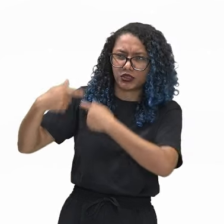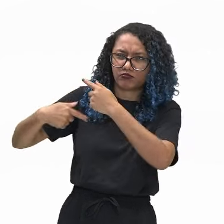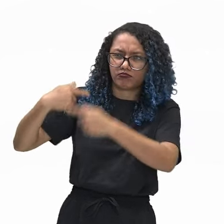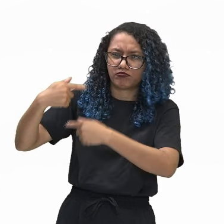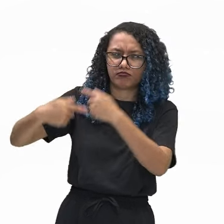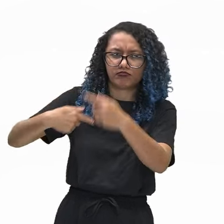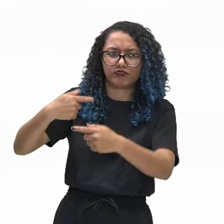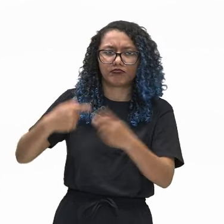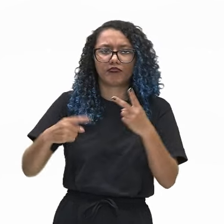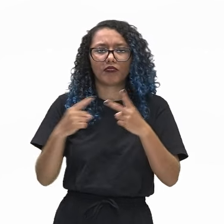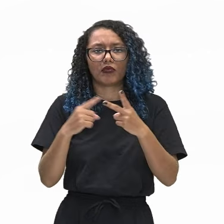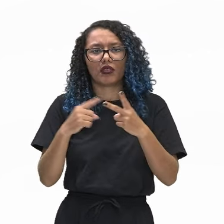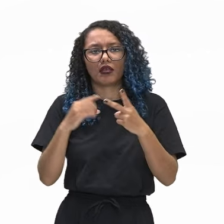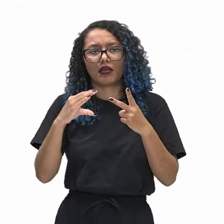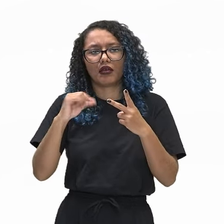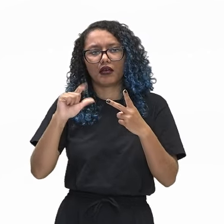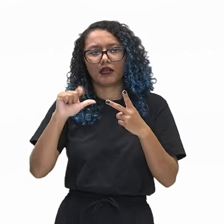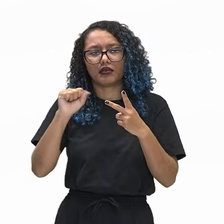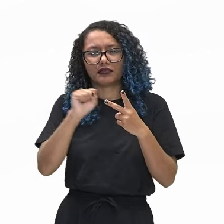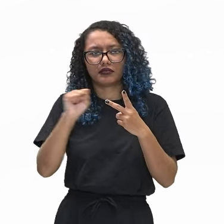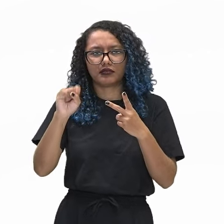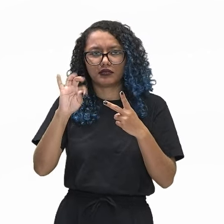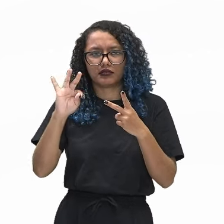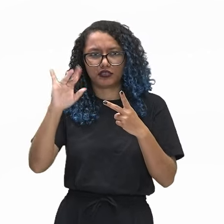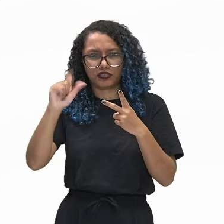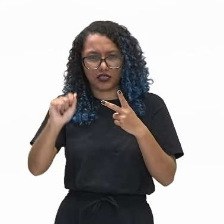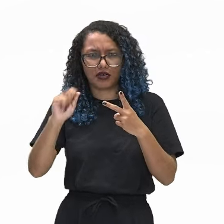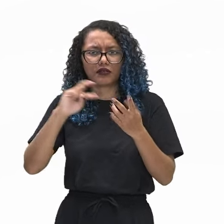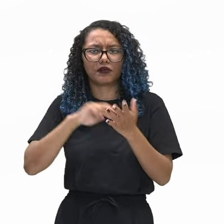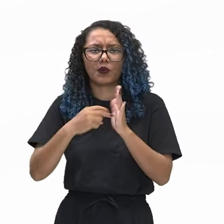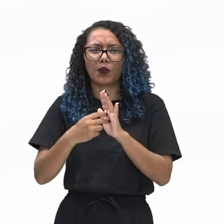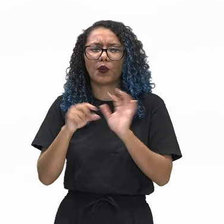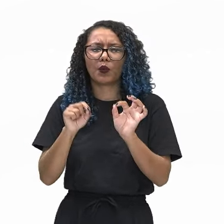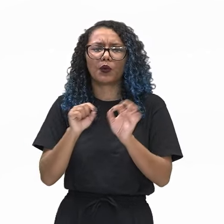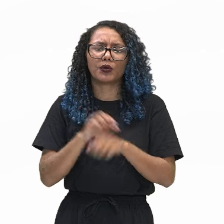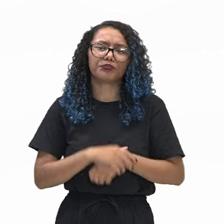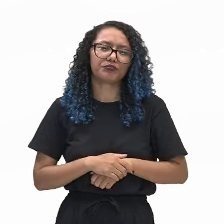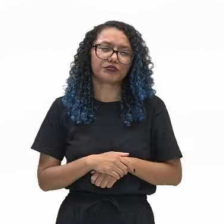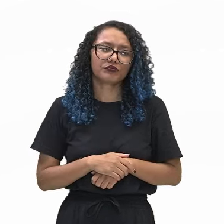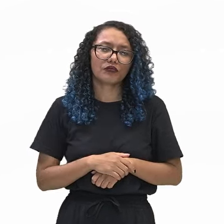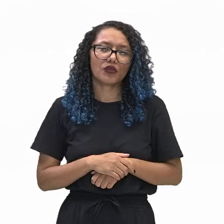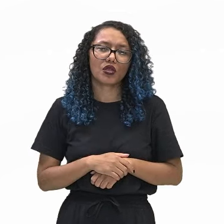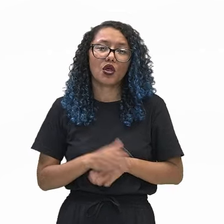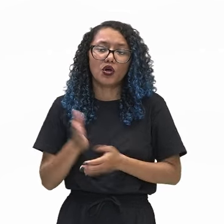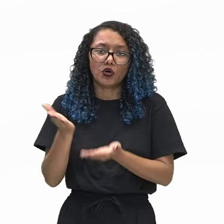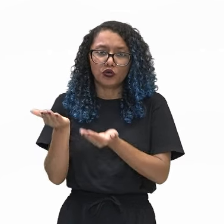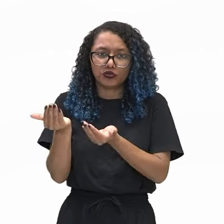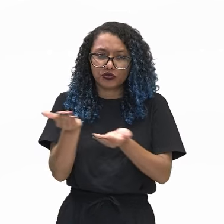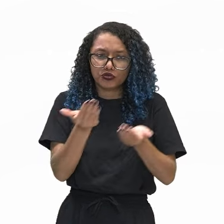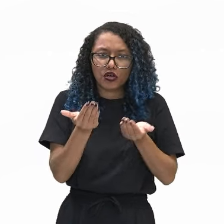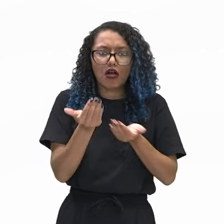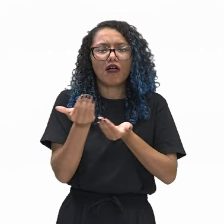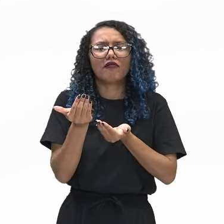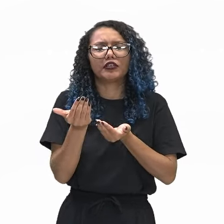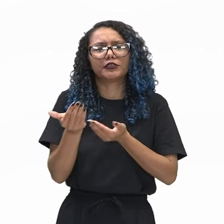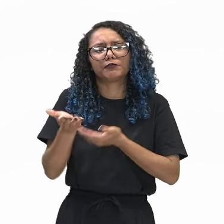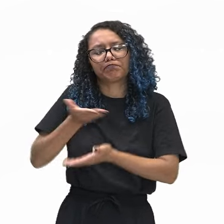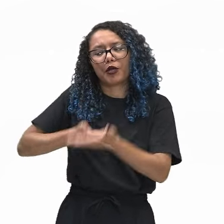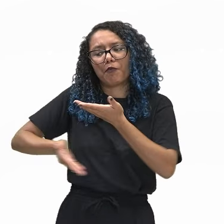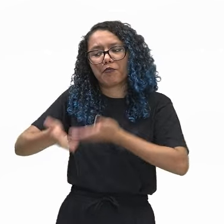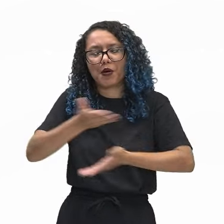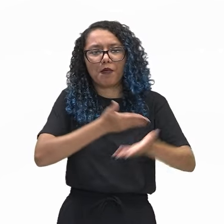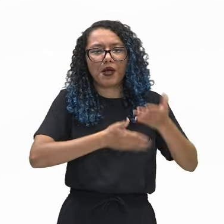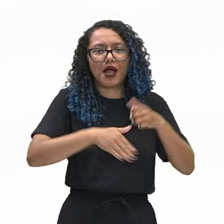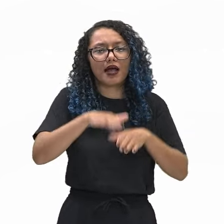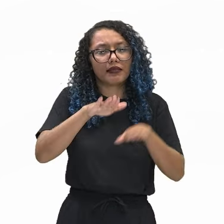corrente classista, onde os jovens se relacionam segundo as classes sociais politicamente produzidas.